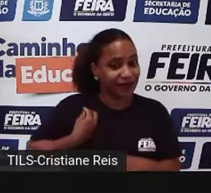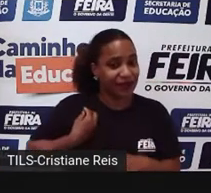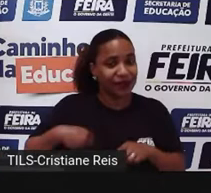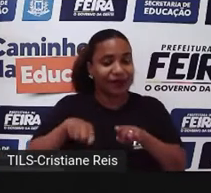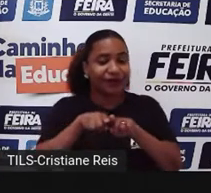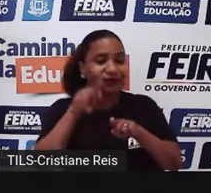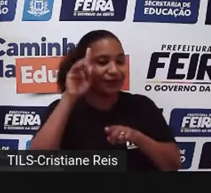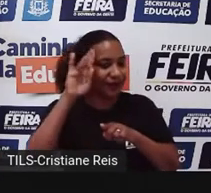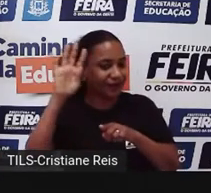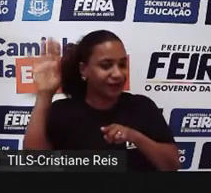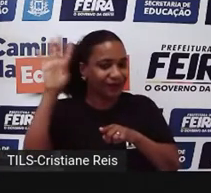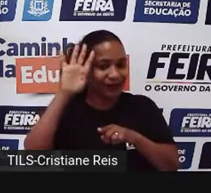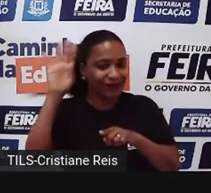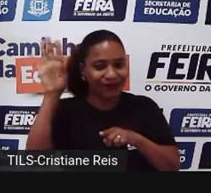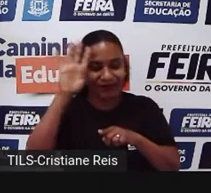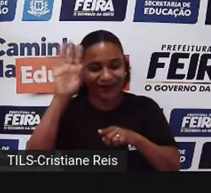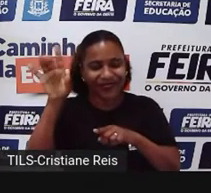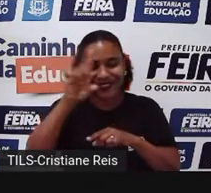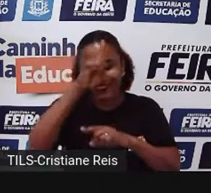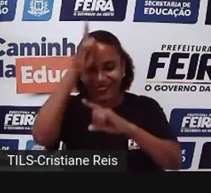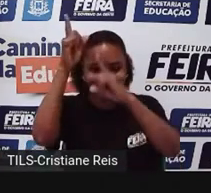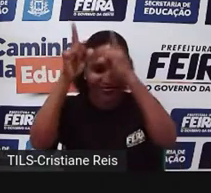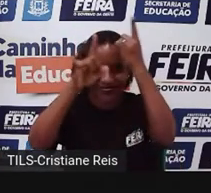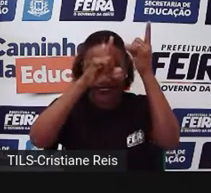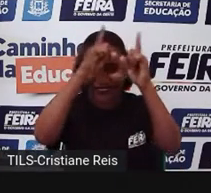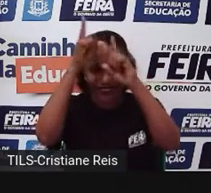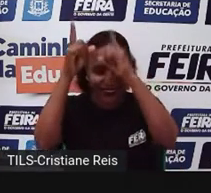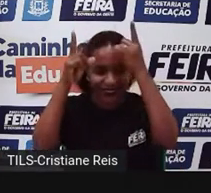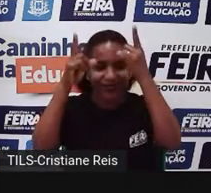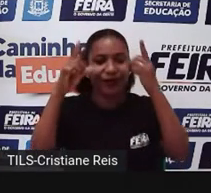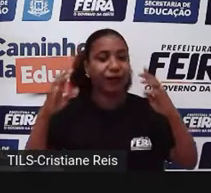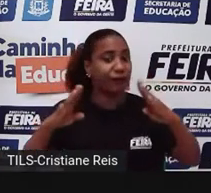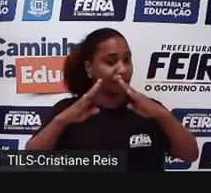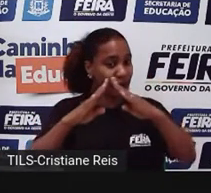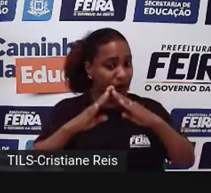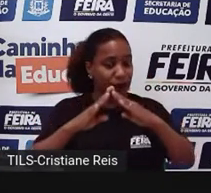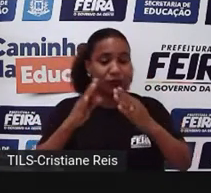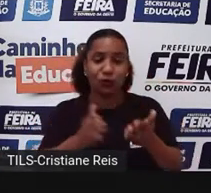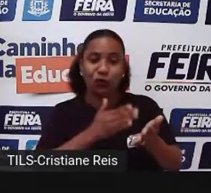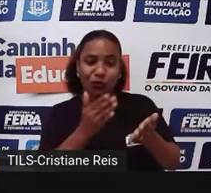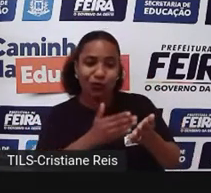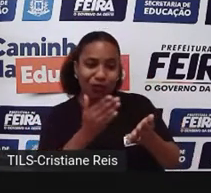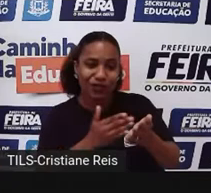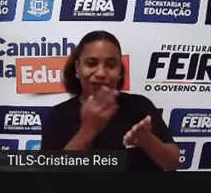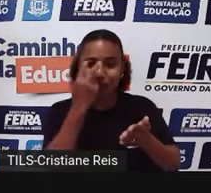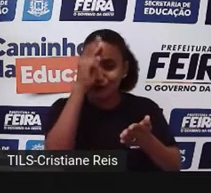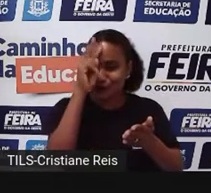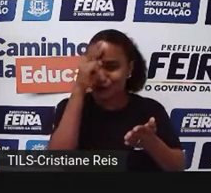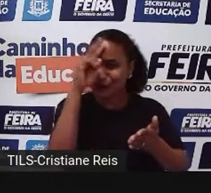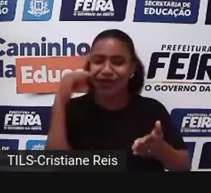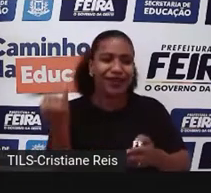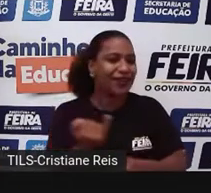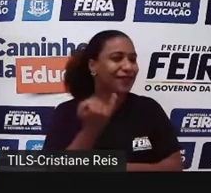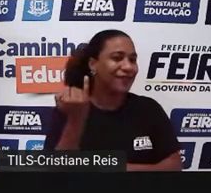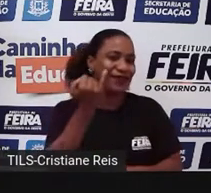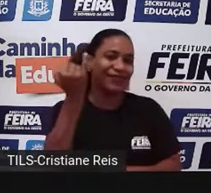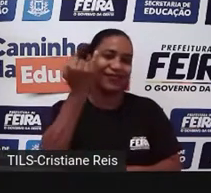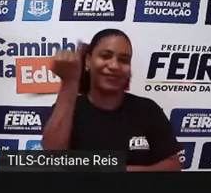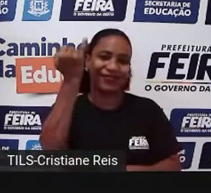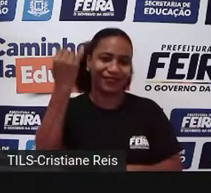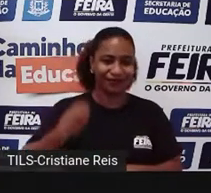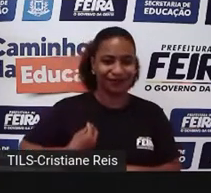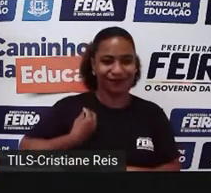ser criada num ambiente assim, um ambiente que o livro, a história foi muito importante. E isso